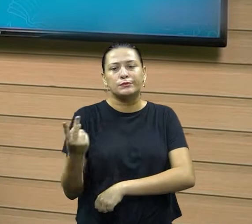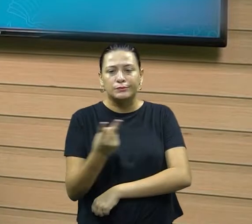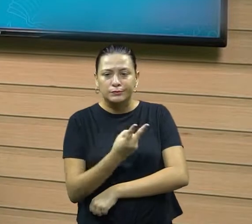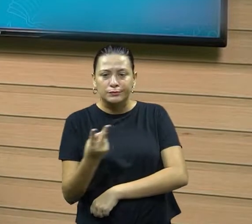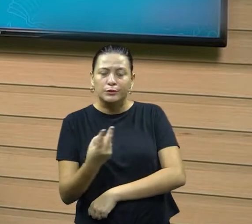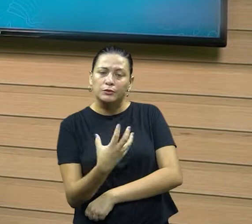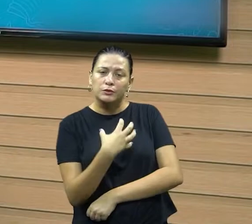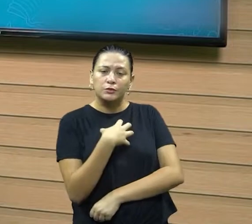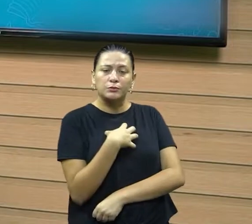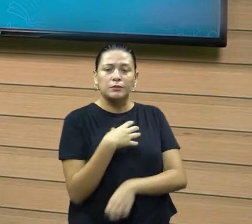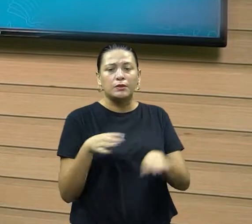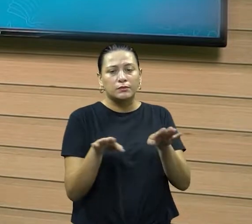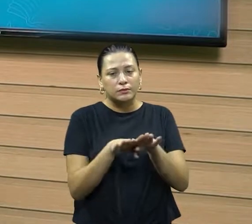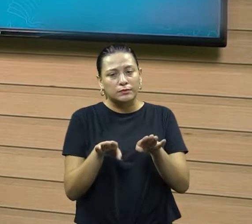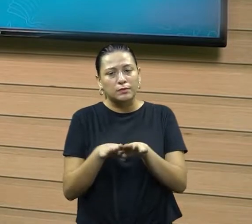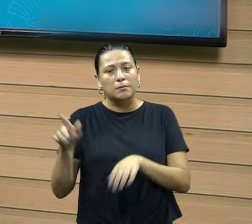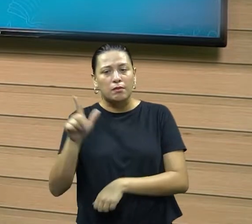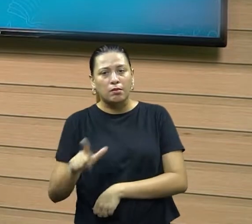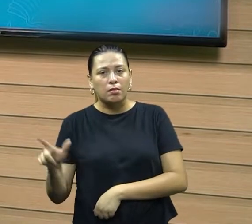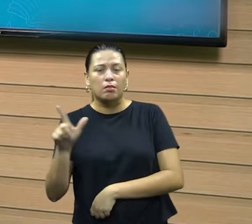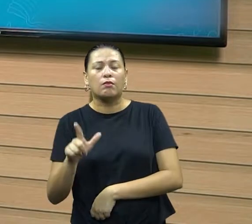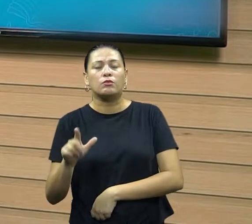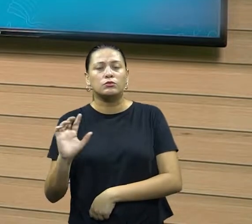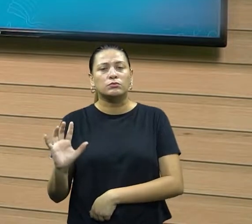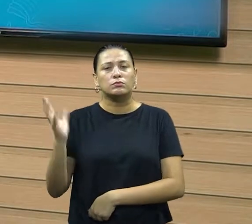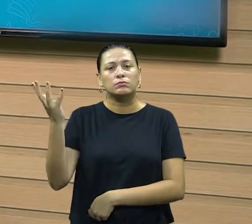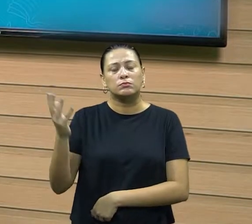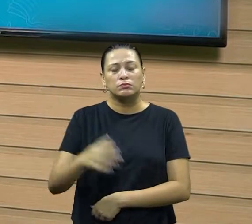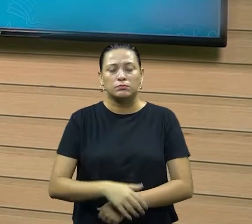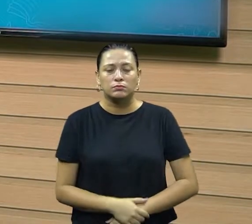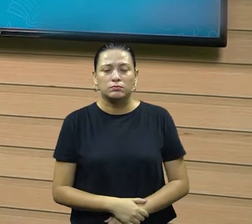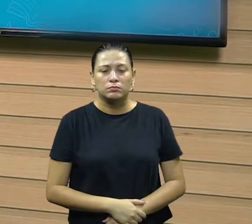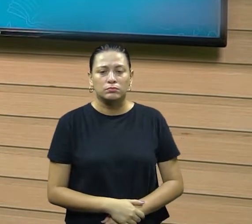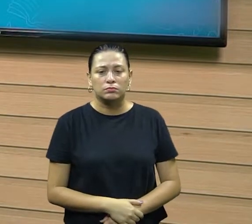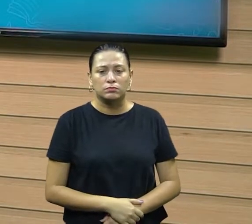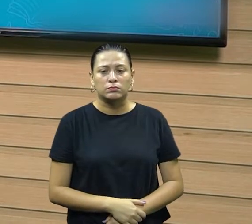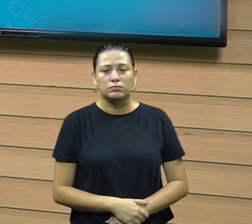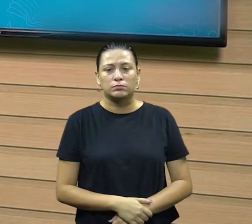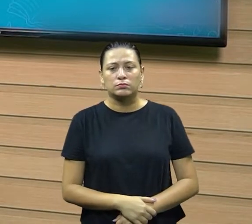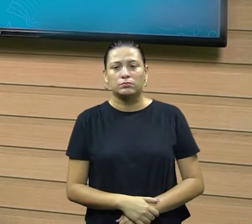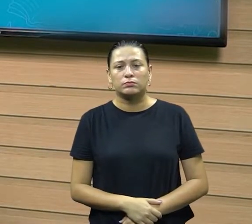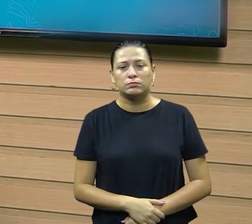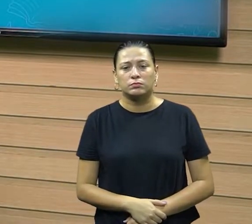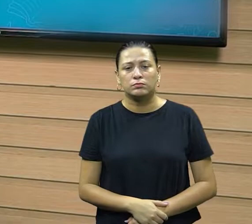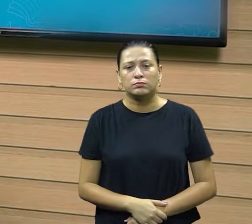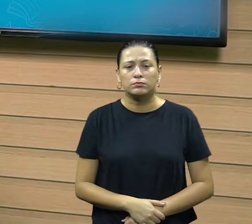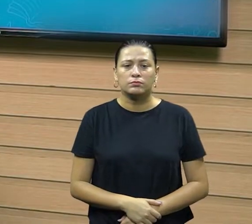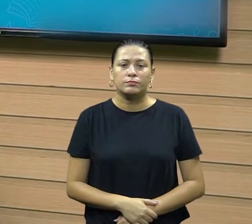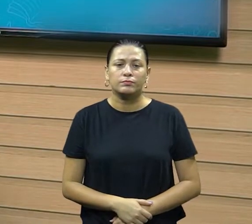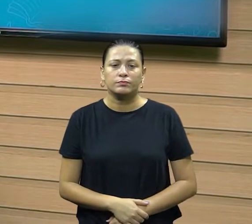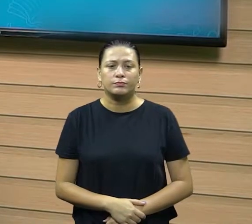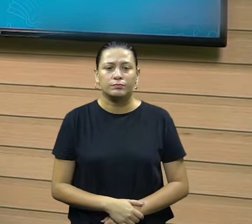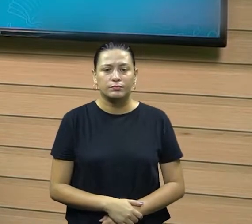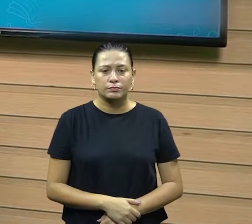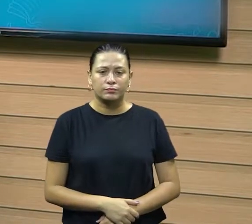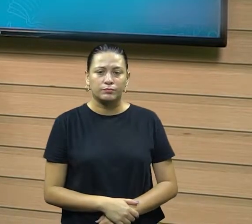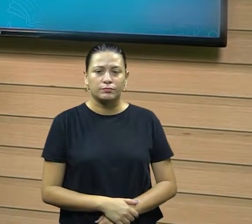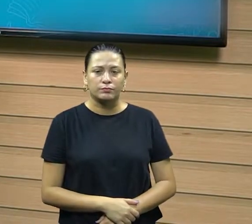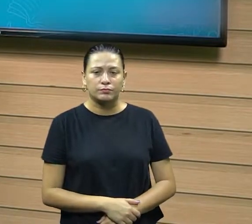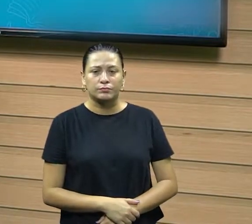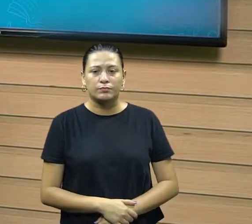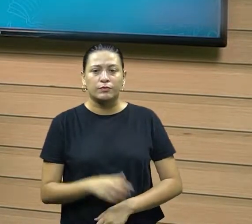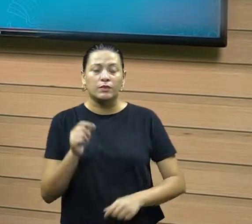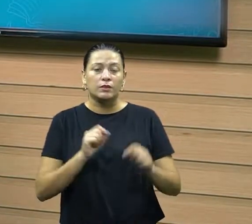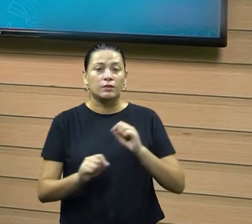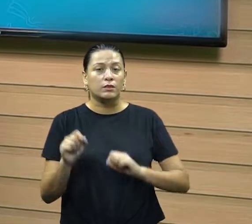como é que ela vem dizer aqui que nesse processo, né, o que está envolvido a isso, o que está envolvido nesse processo de negociar? Justamente essa